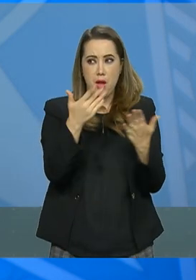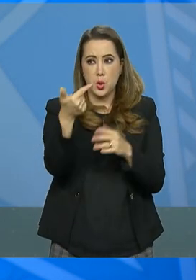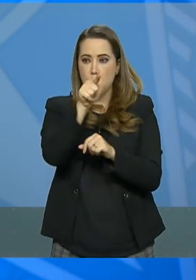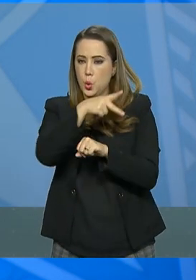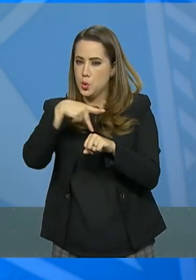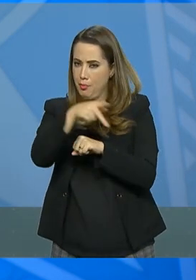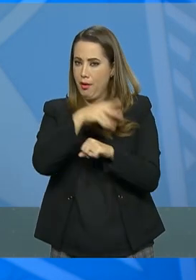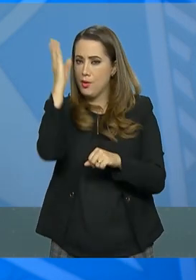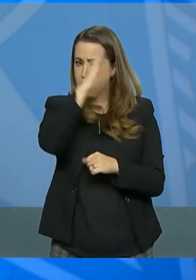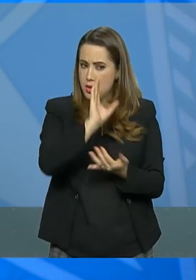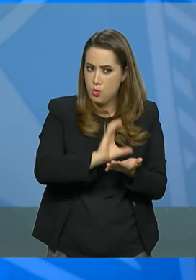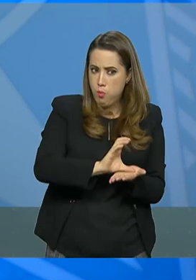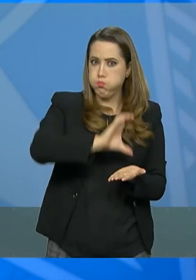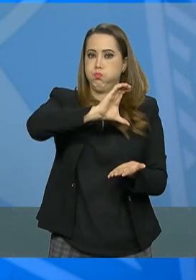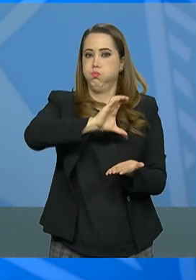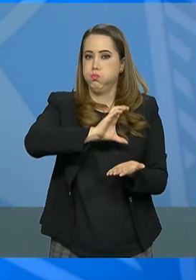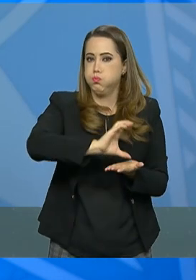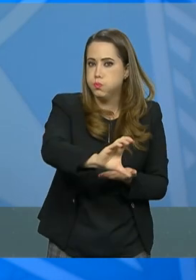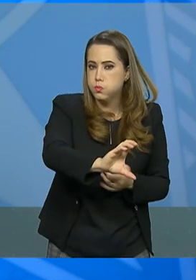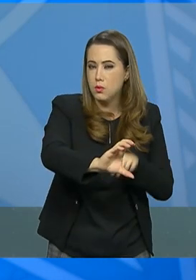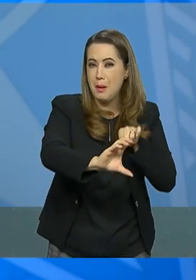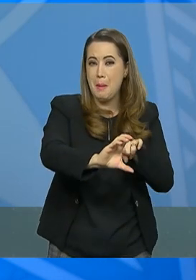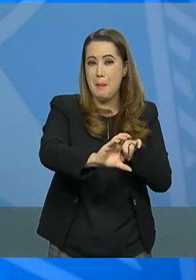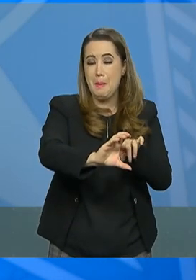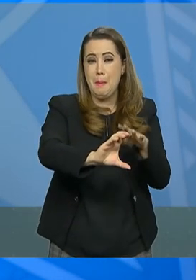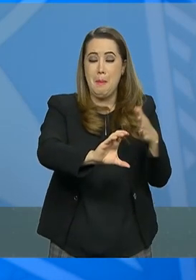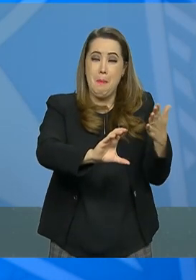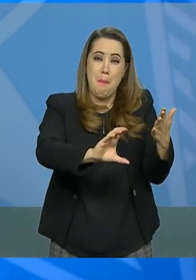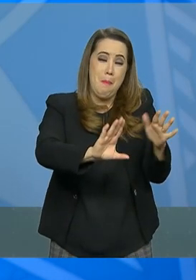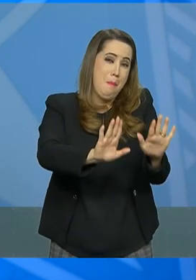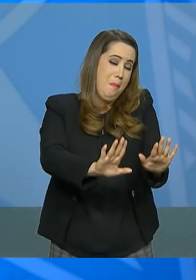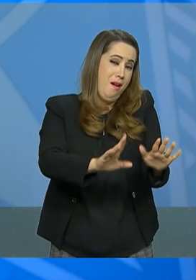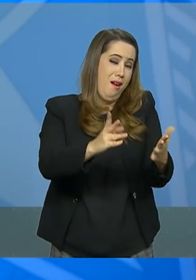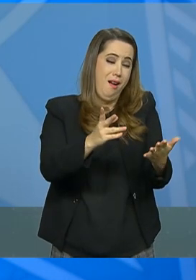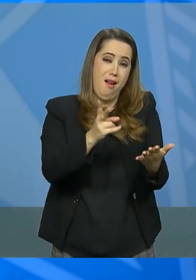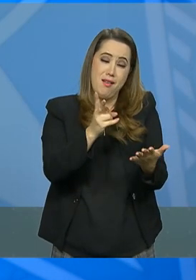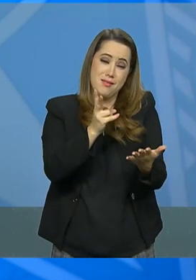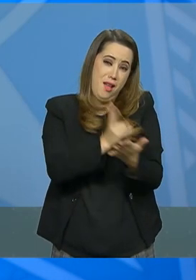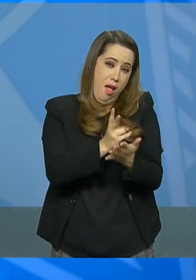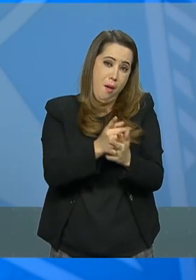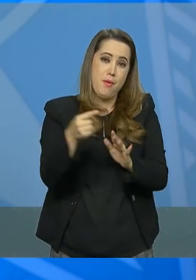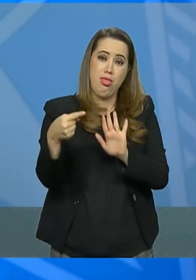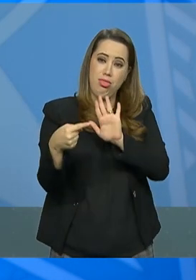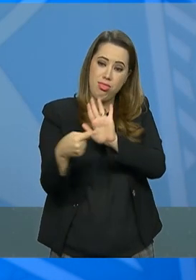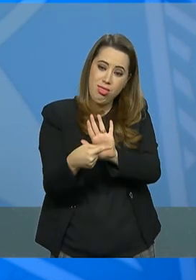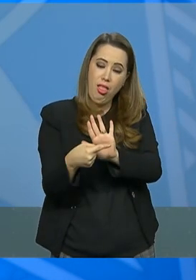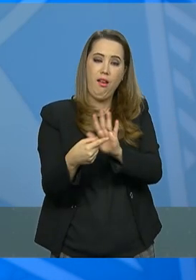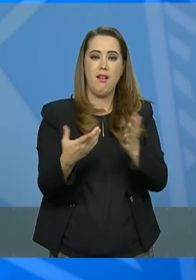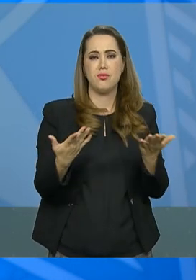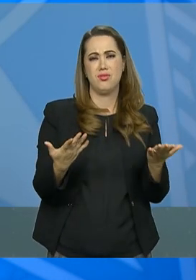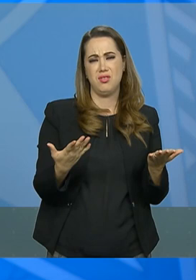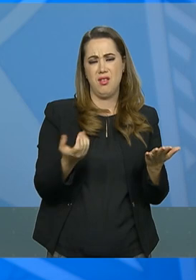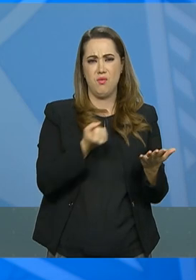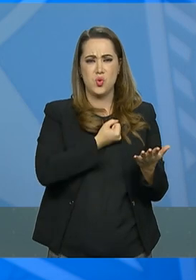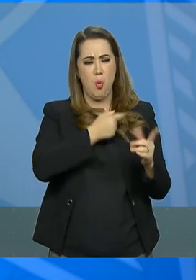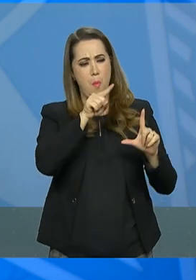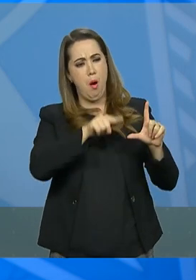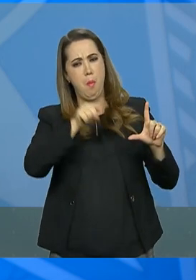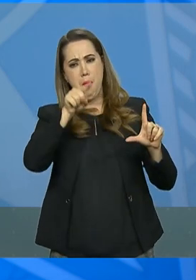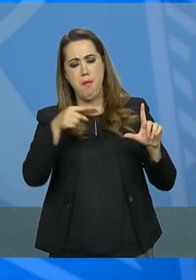Nesse sentido, o Ministério da Saúde apresentou recentemente ao nosso presidente